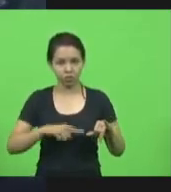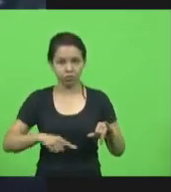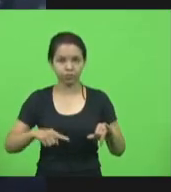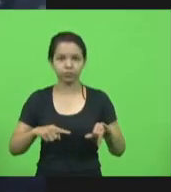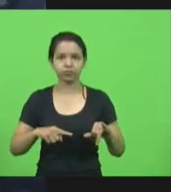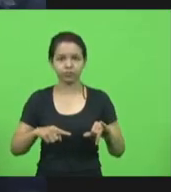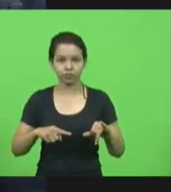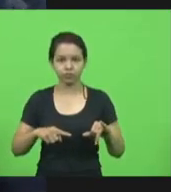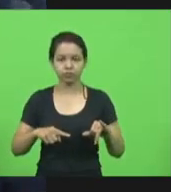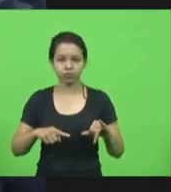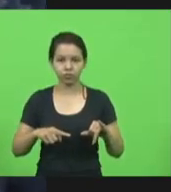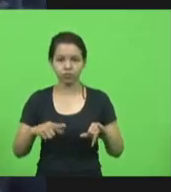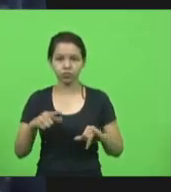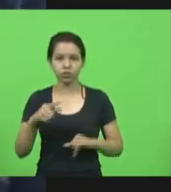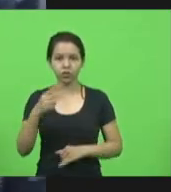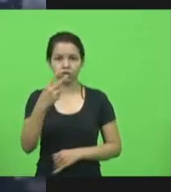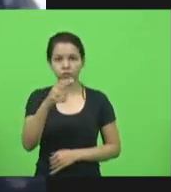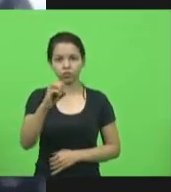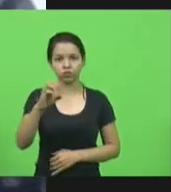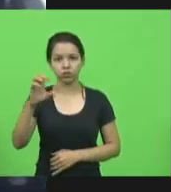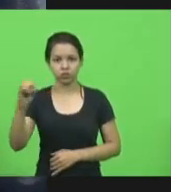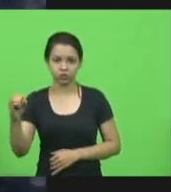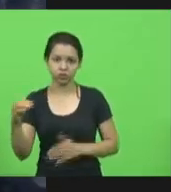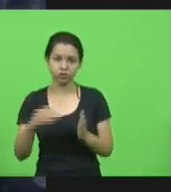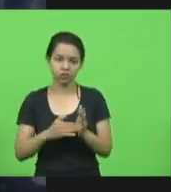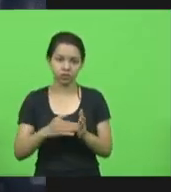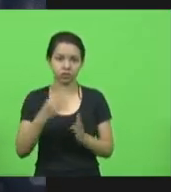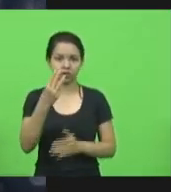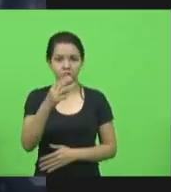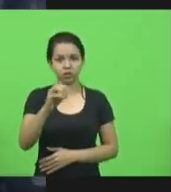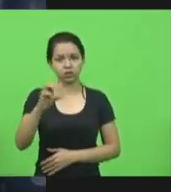caixa cerca de 200 a 300 milhões de reais